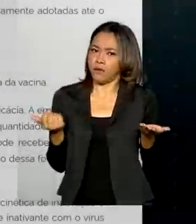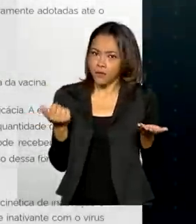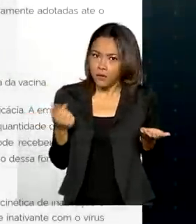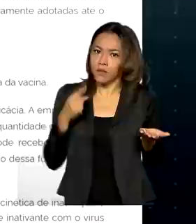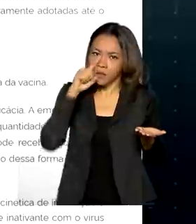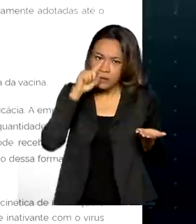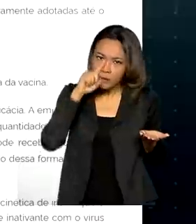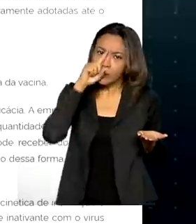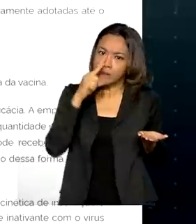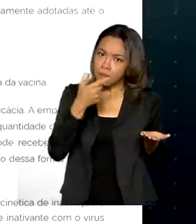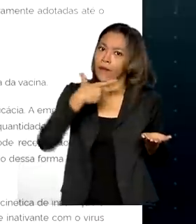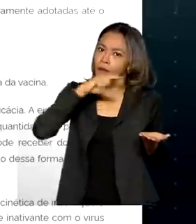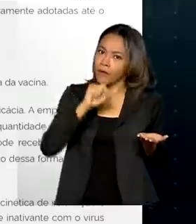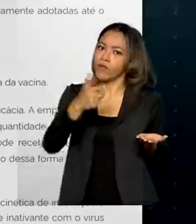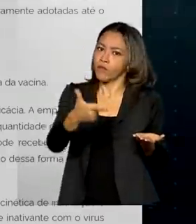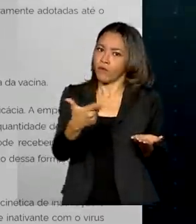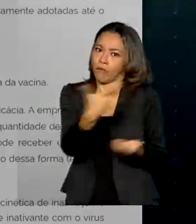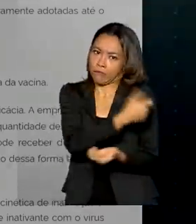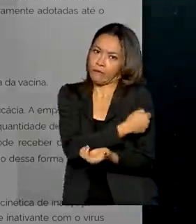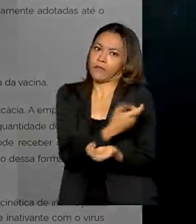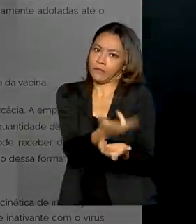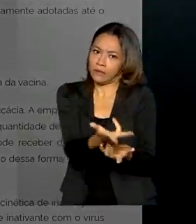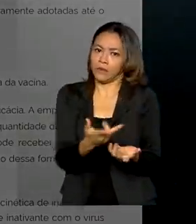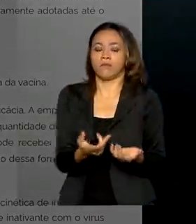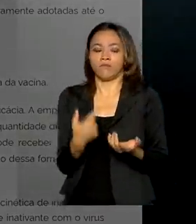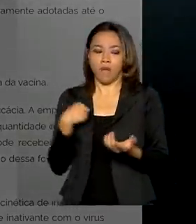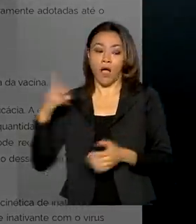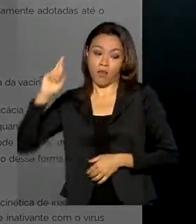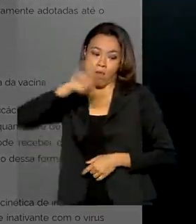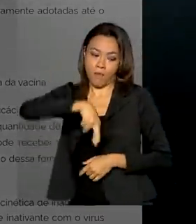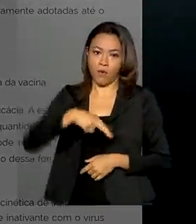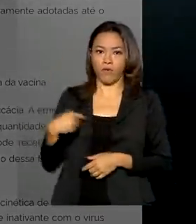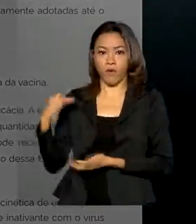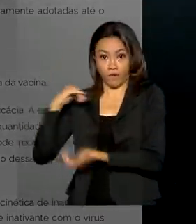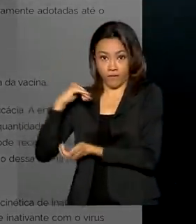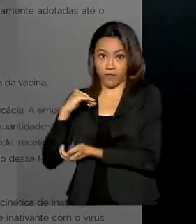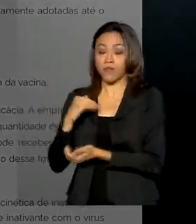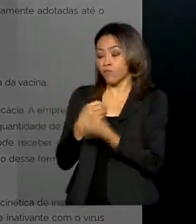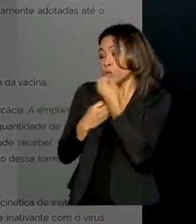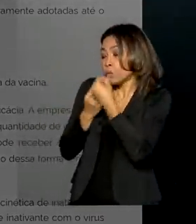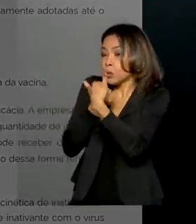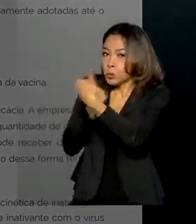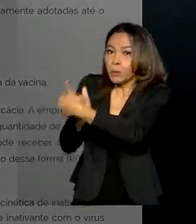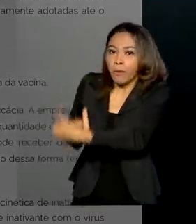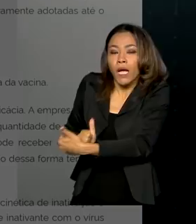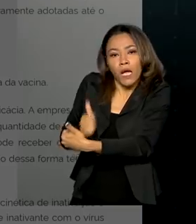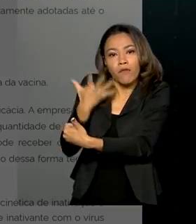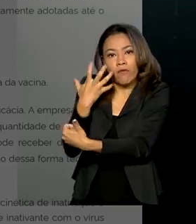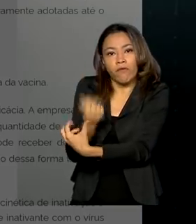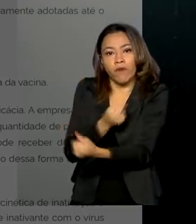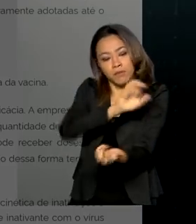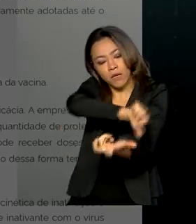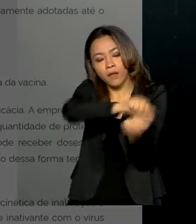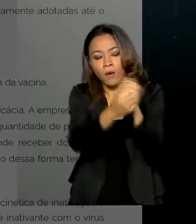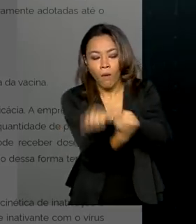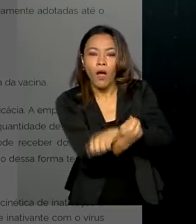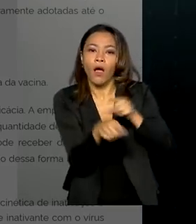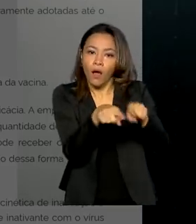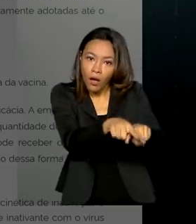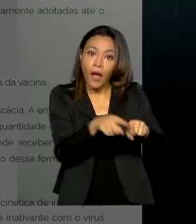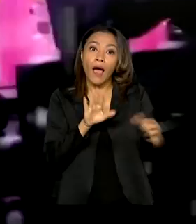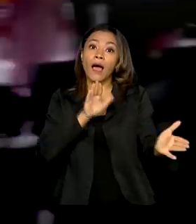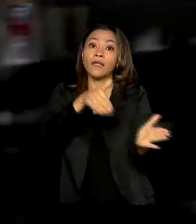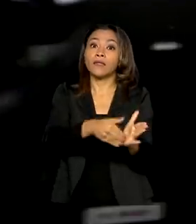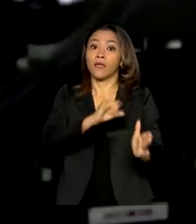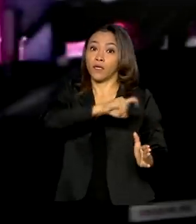levar risco aos usuários. A empresa reconhece as observações da Anvisa e se compromete a fazer as adequações necessárias até